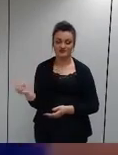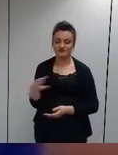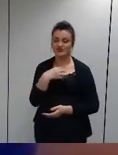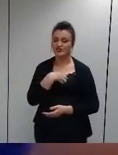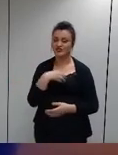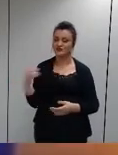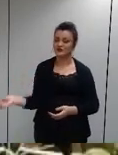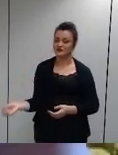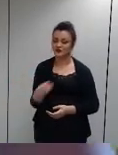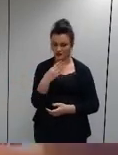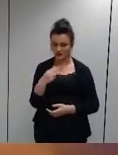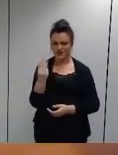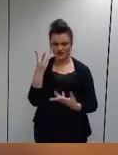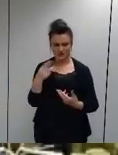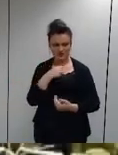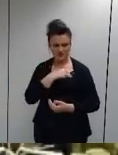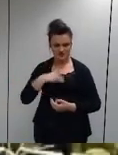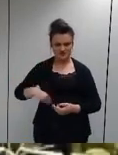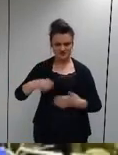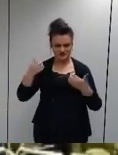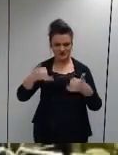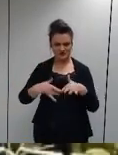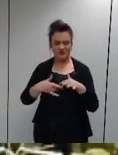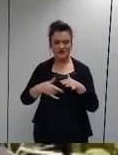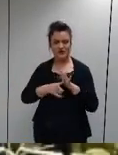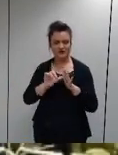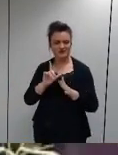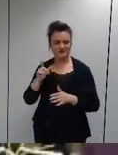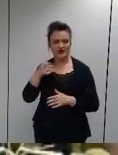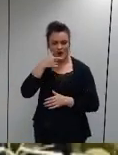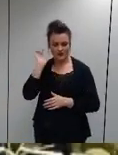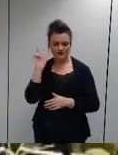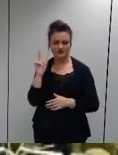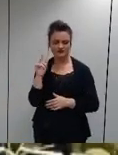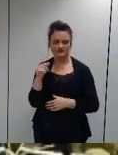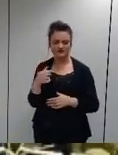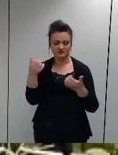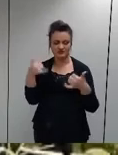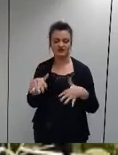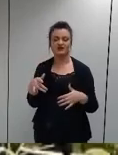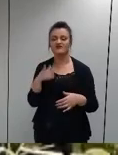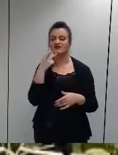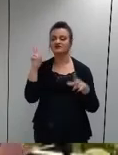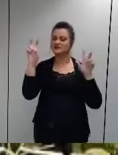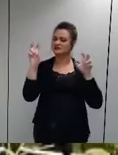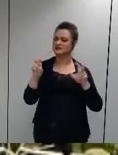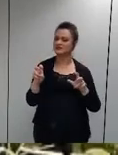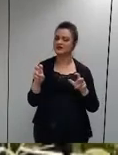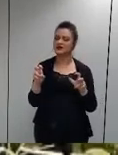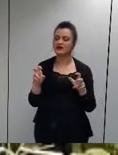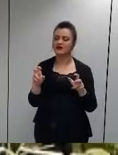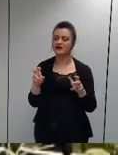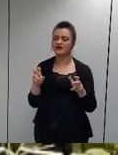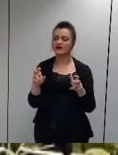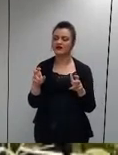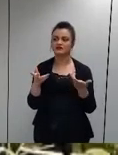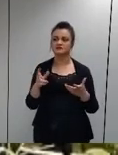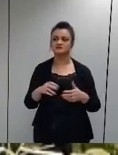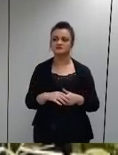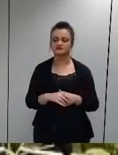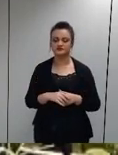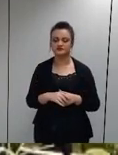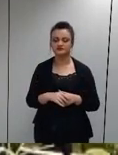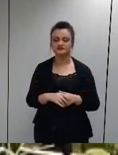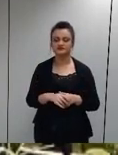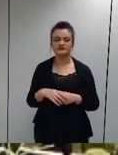especial que deve ser dado neste momento. O trabalho não é este lugar que você vai. Hoje, a gente pode trabalhar de